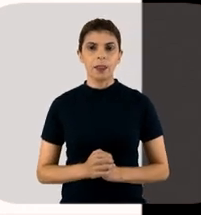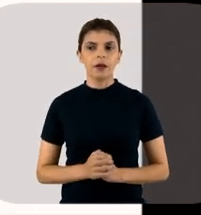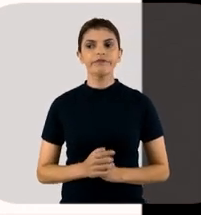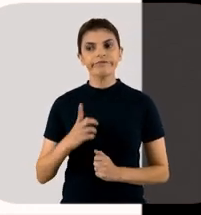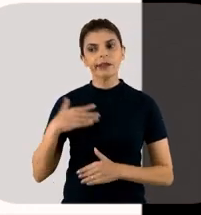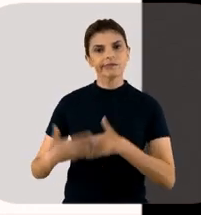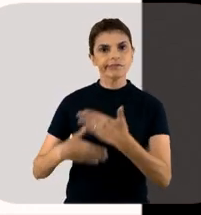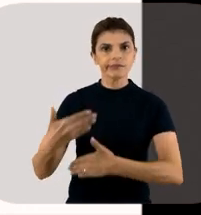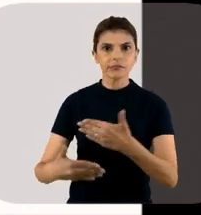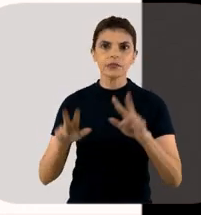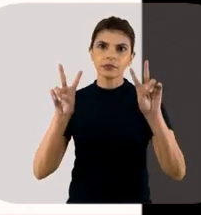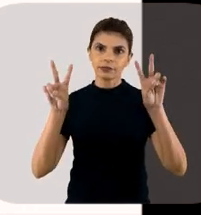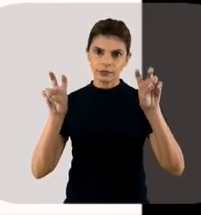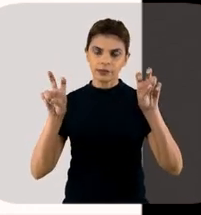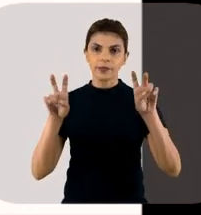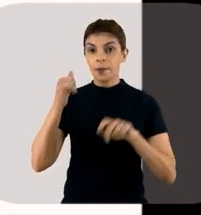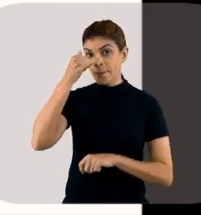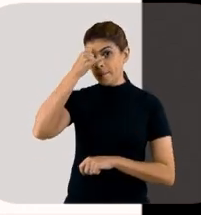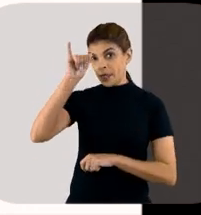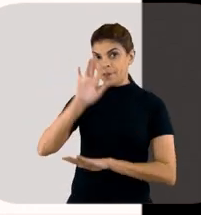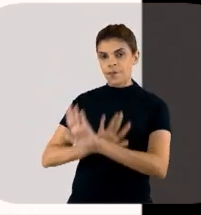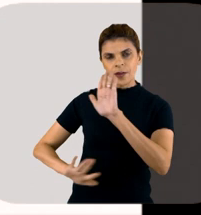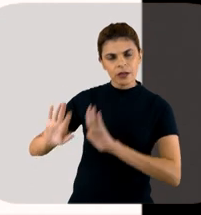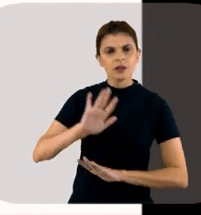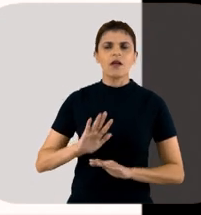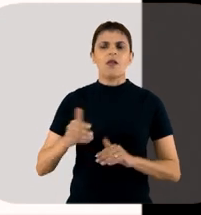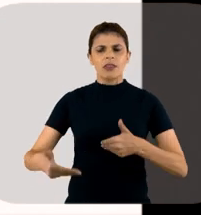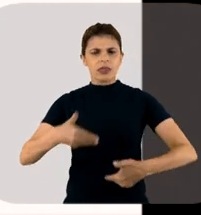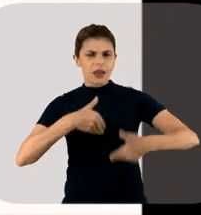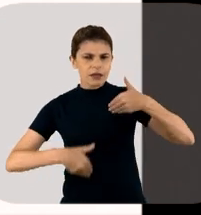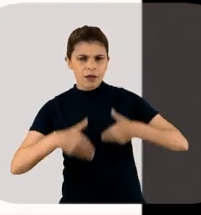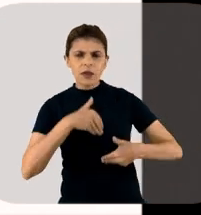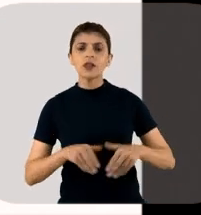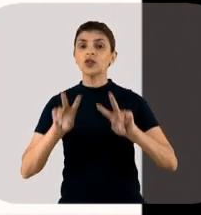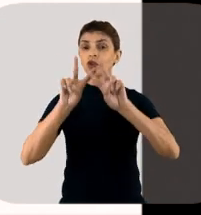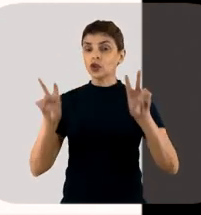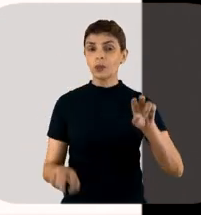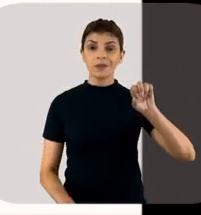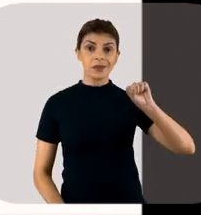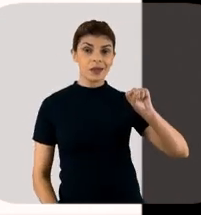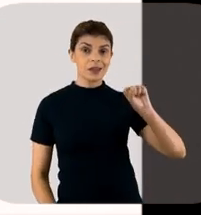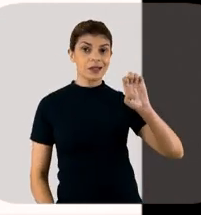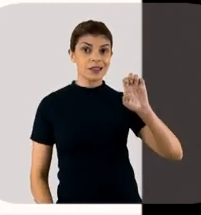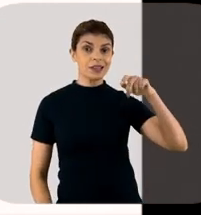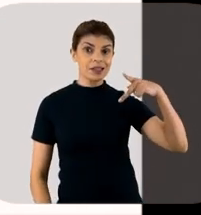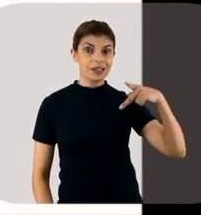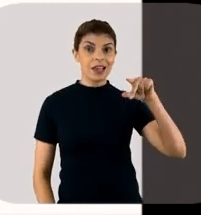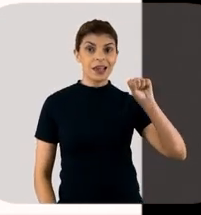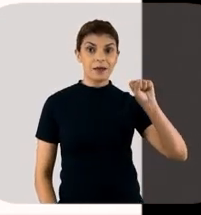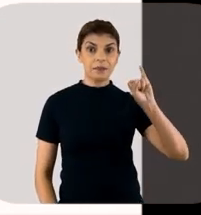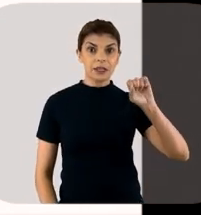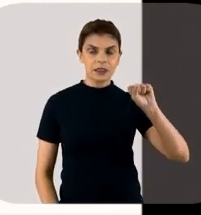fala em prevenção ou tratamento de sepsis, a gente está